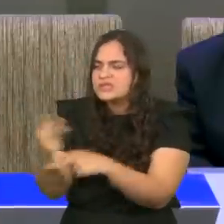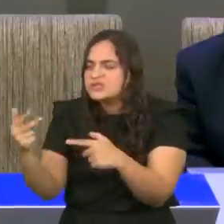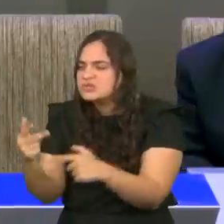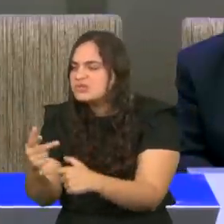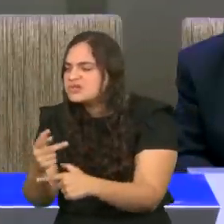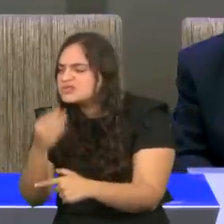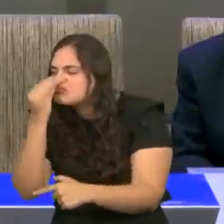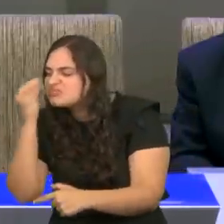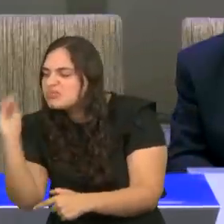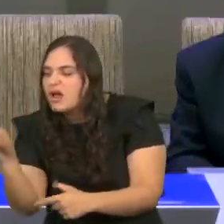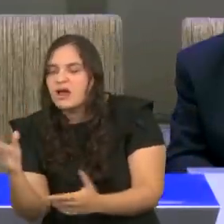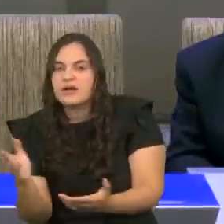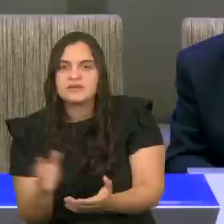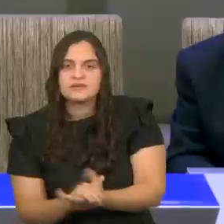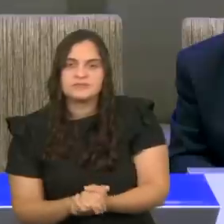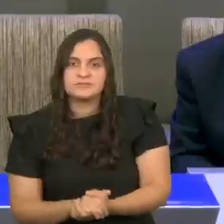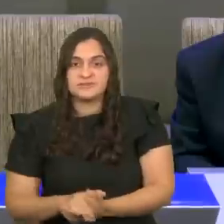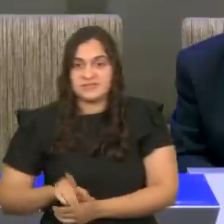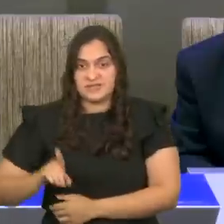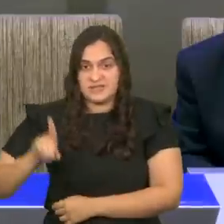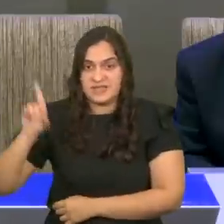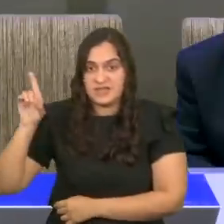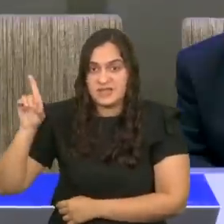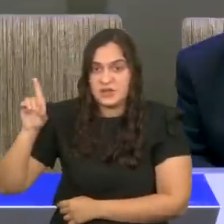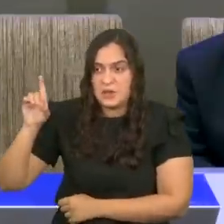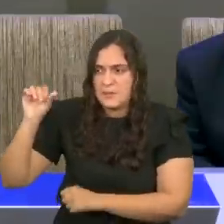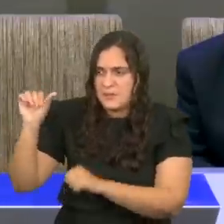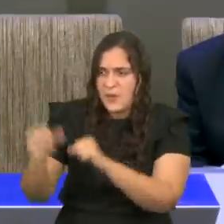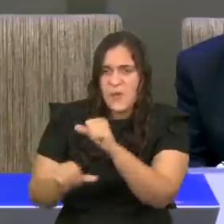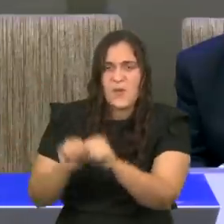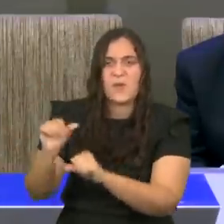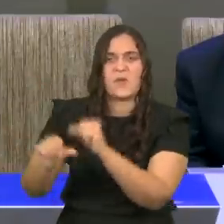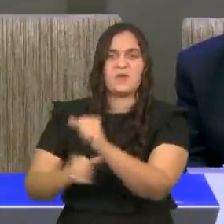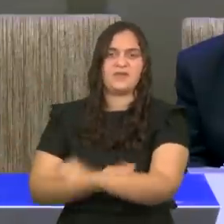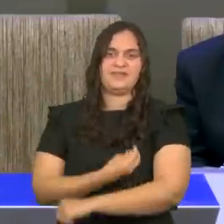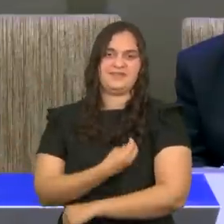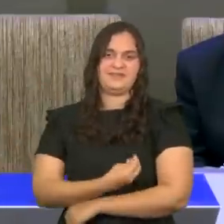Deus é um Deus que muda a história.